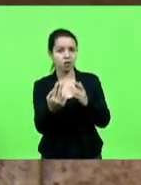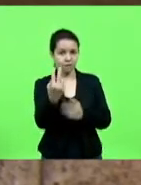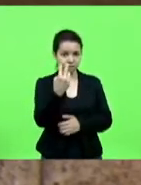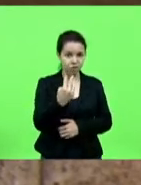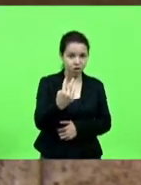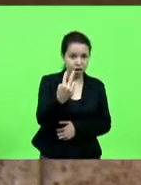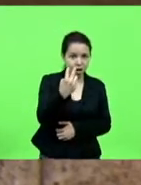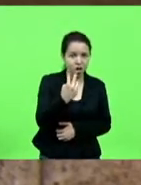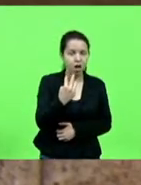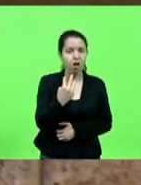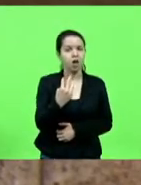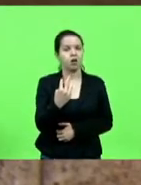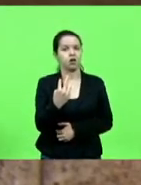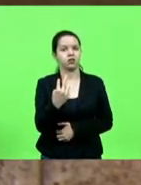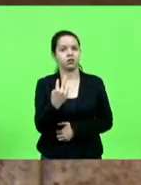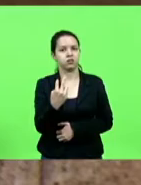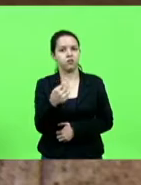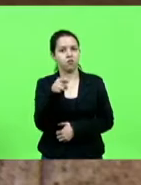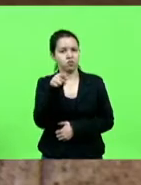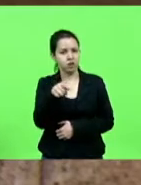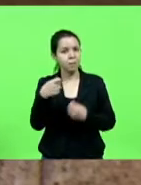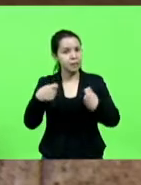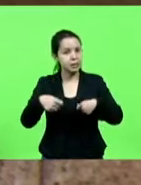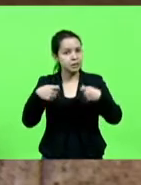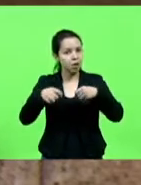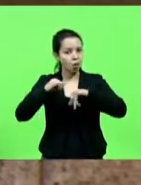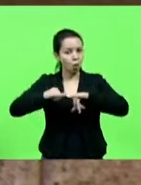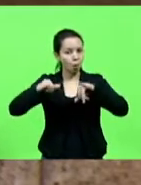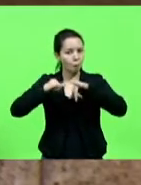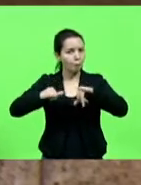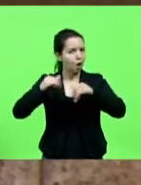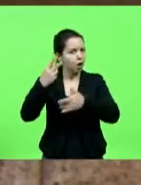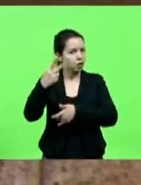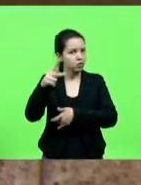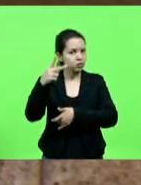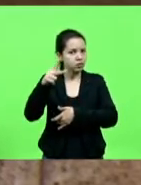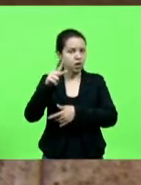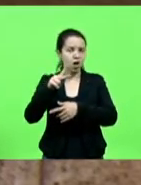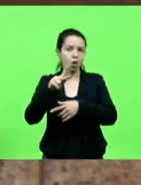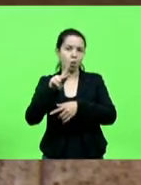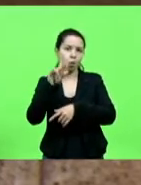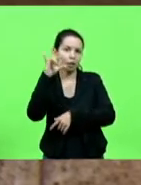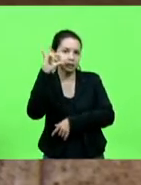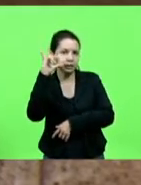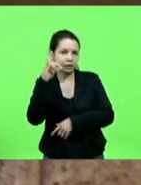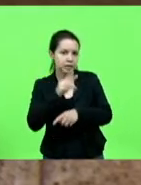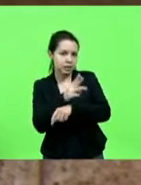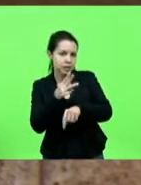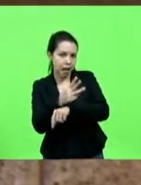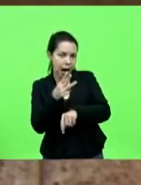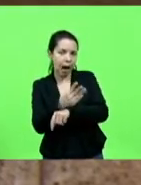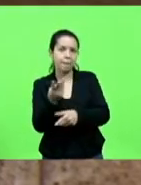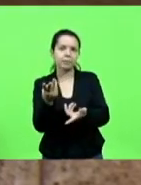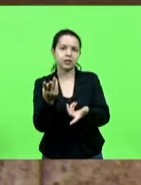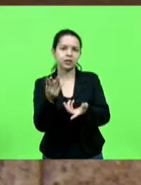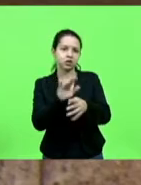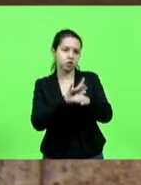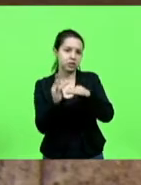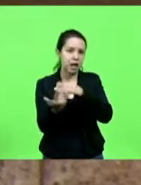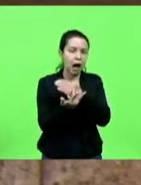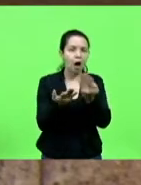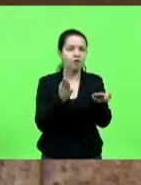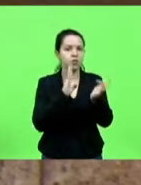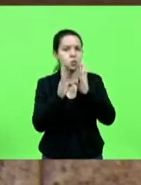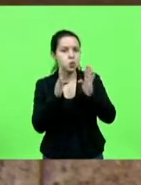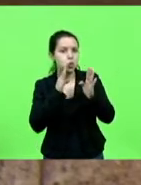mantenha em constante campanha no seu WhatsApp, em constante campanha nas suas redes sociais, no Facebook,